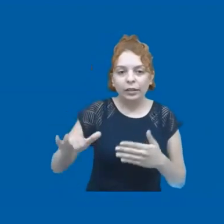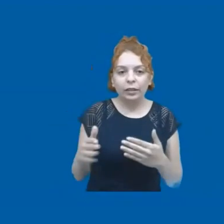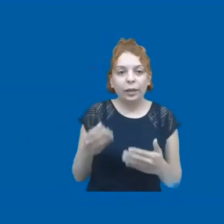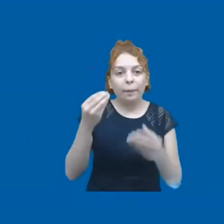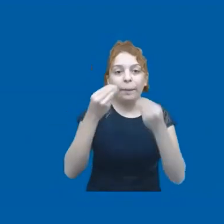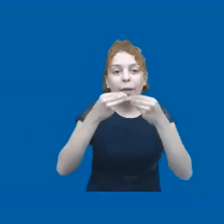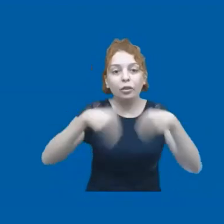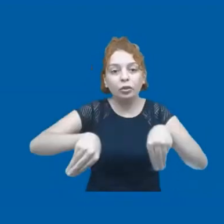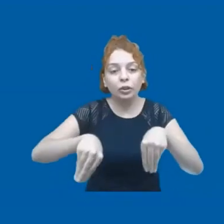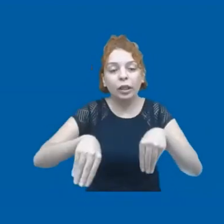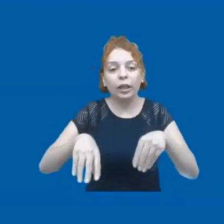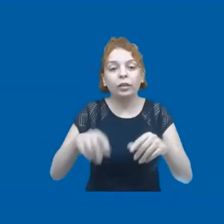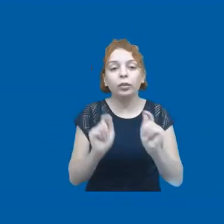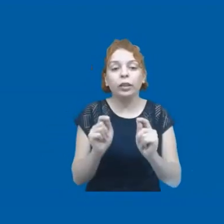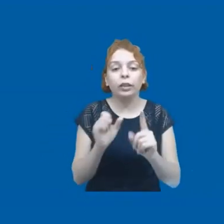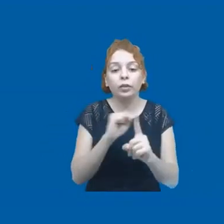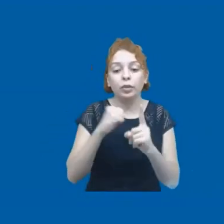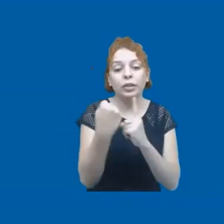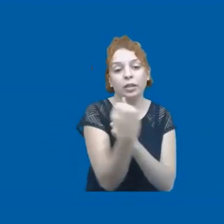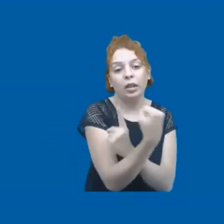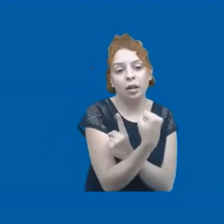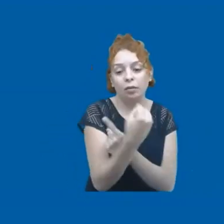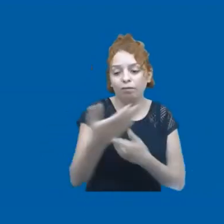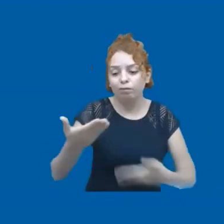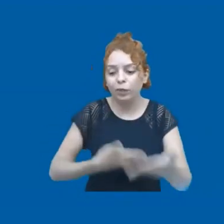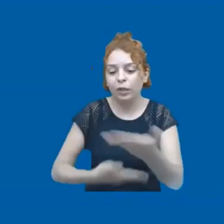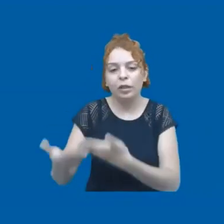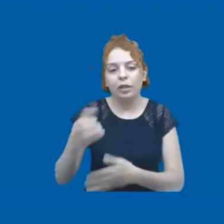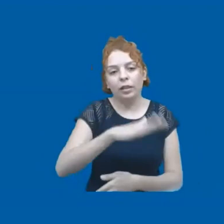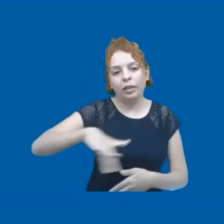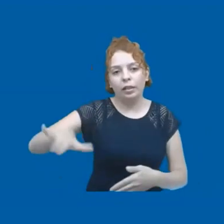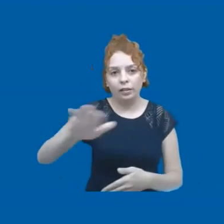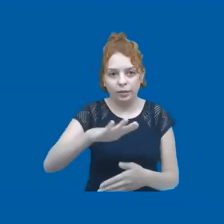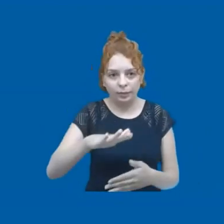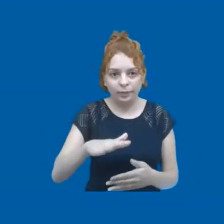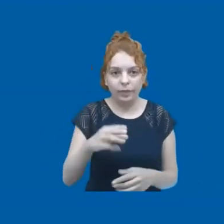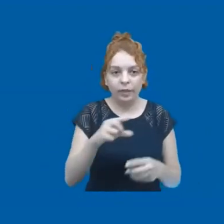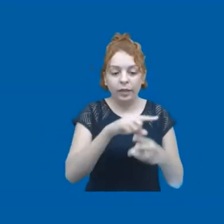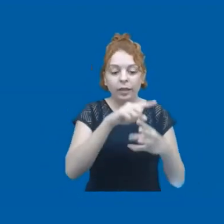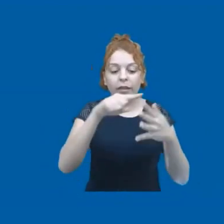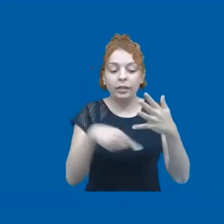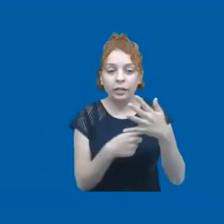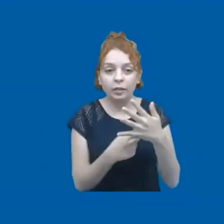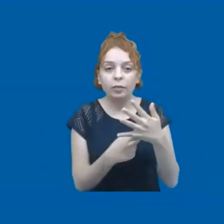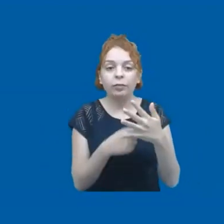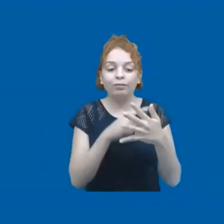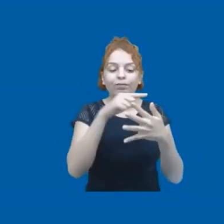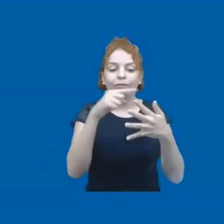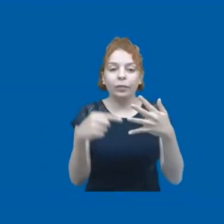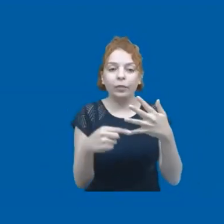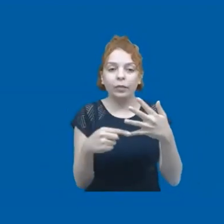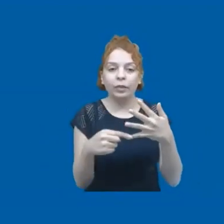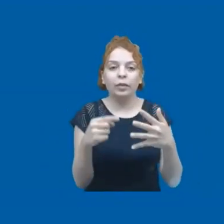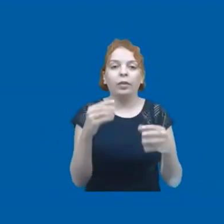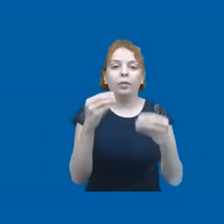perdeu em termos de possibilidade de socialização com outras crianças. Então, essas três, essas cinco dimensões, melhor dizendo, né, a